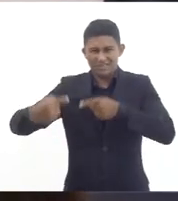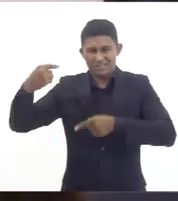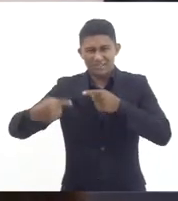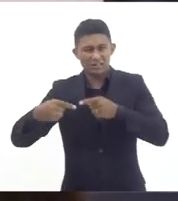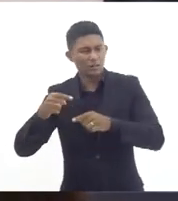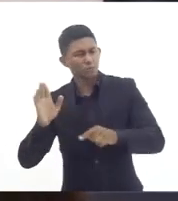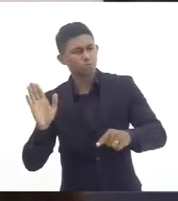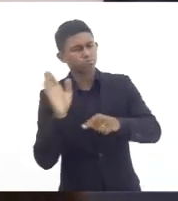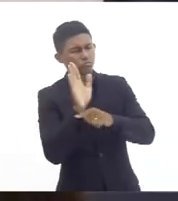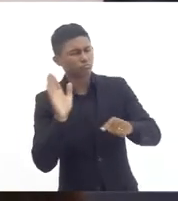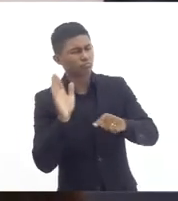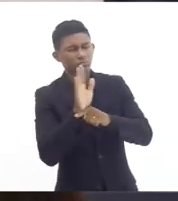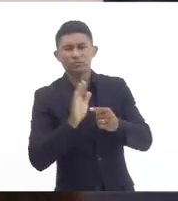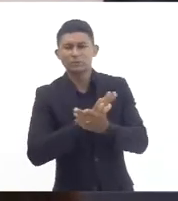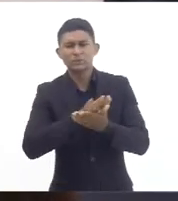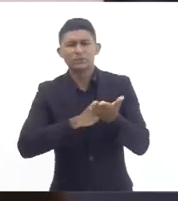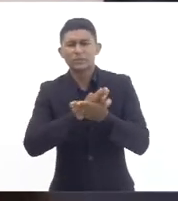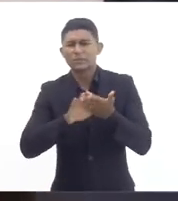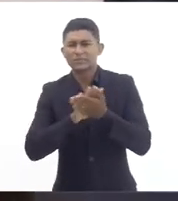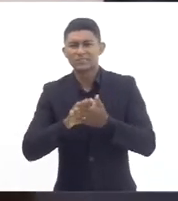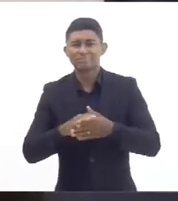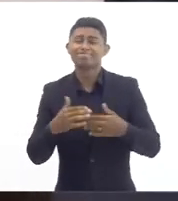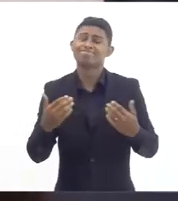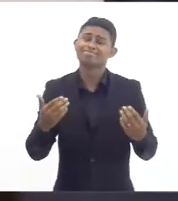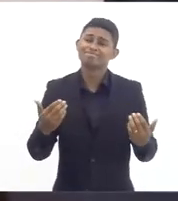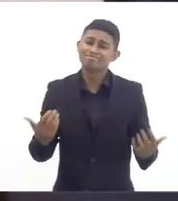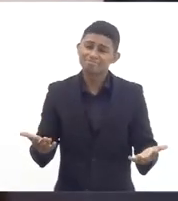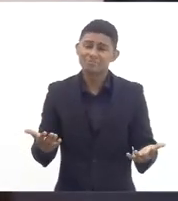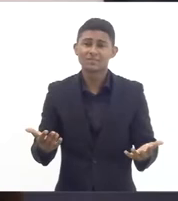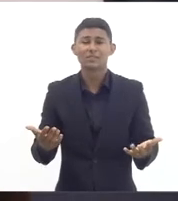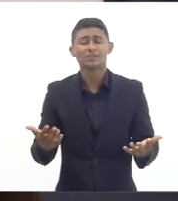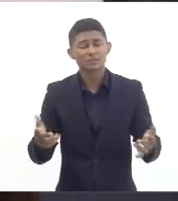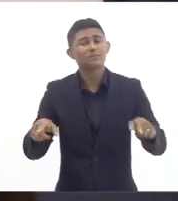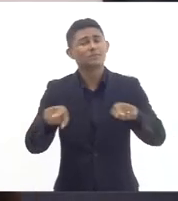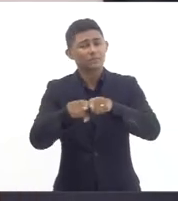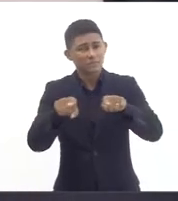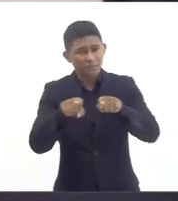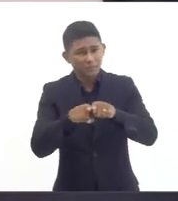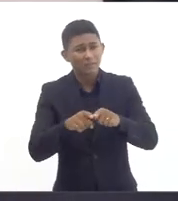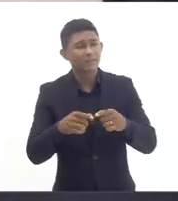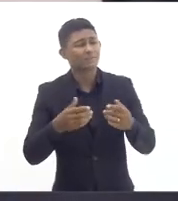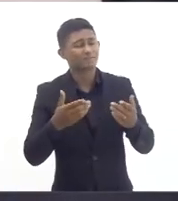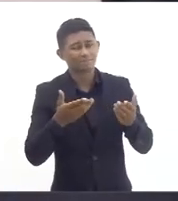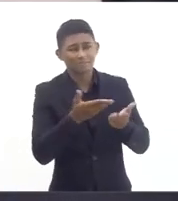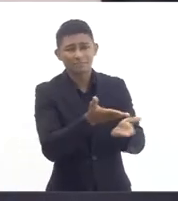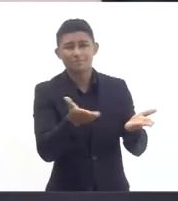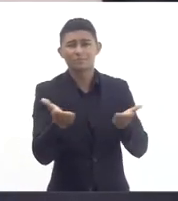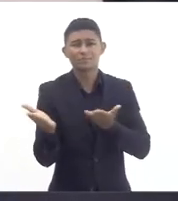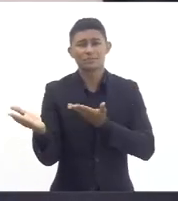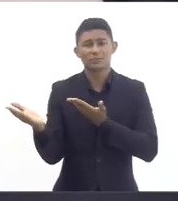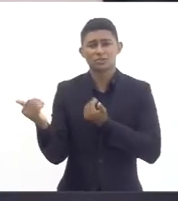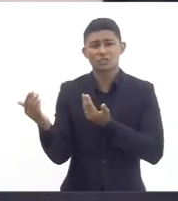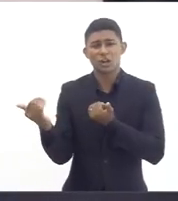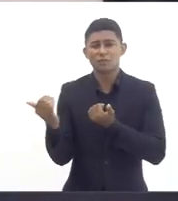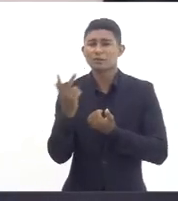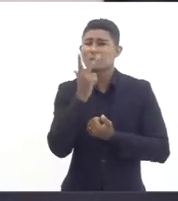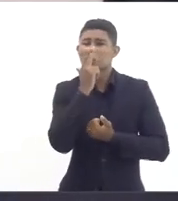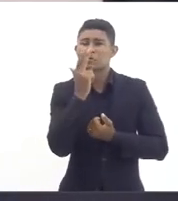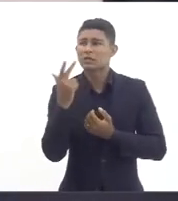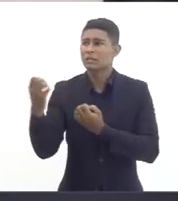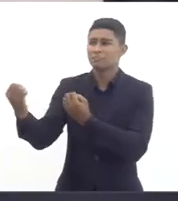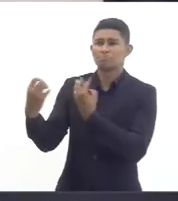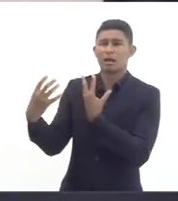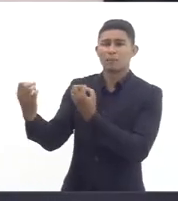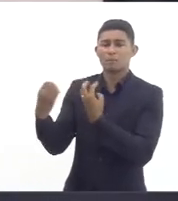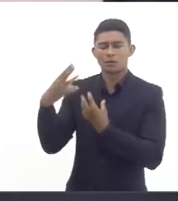cumprir essa carência de fato a gente caminha para ter cada vez mais jovens mal preparados jovens